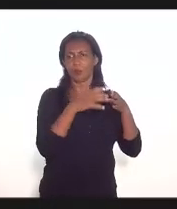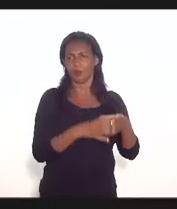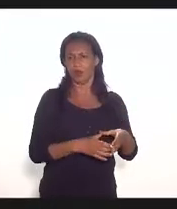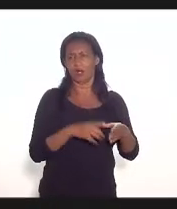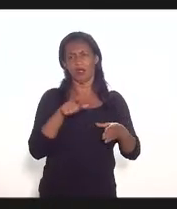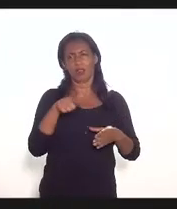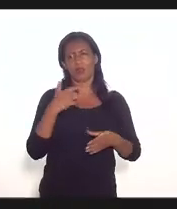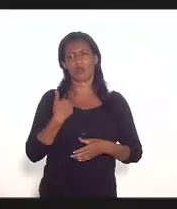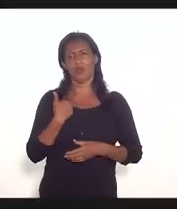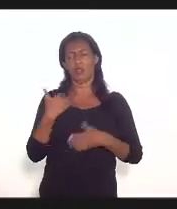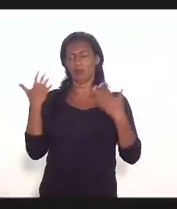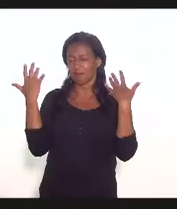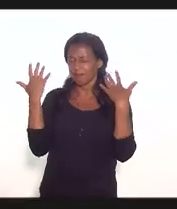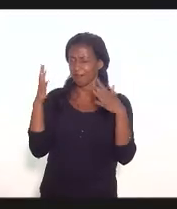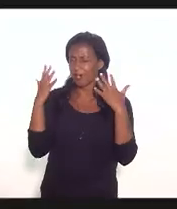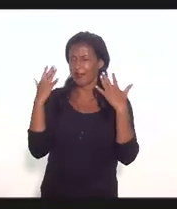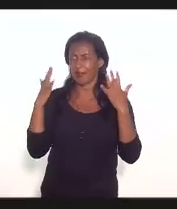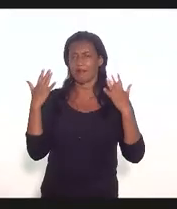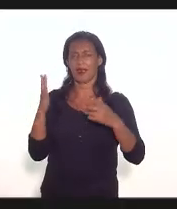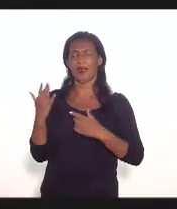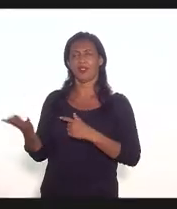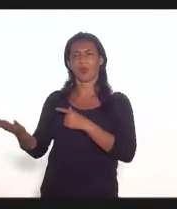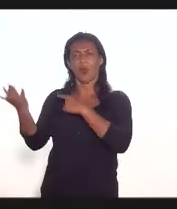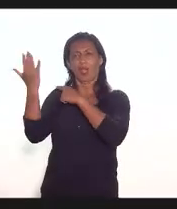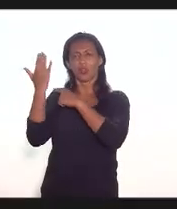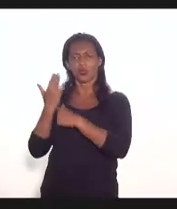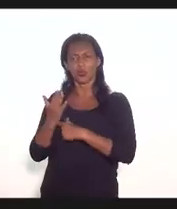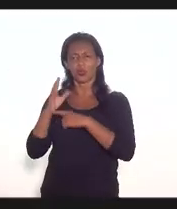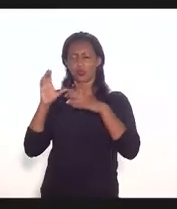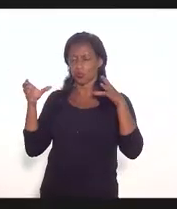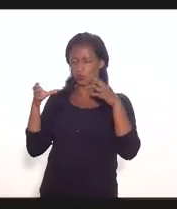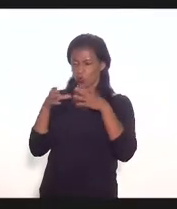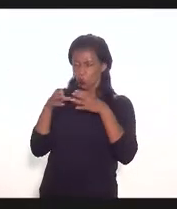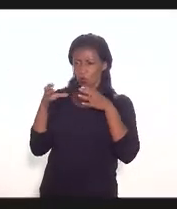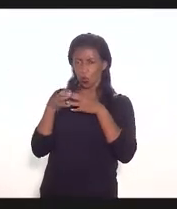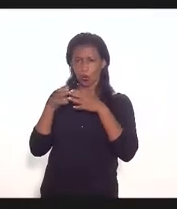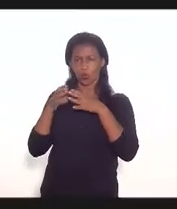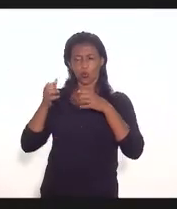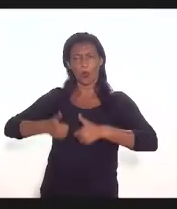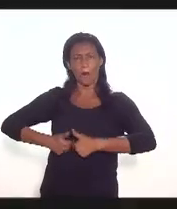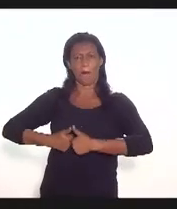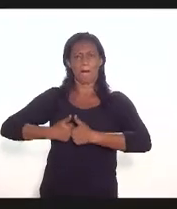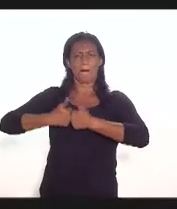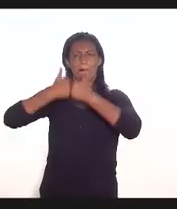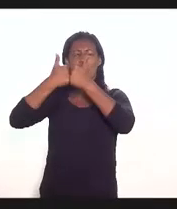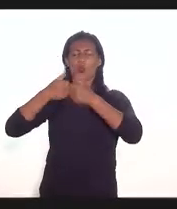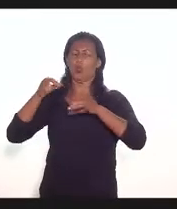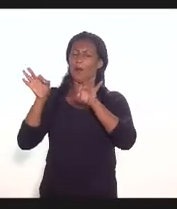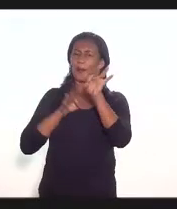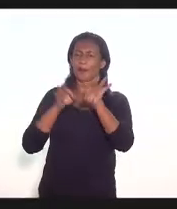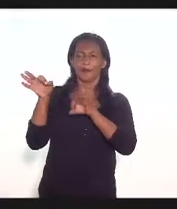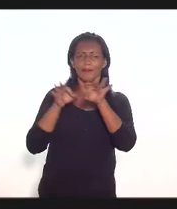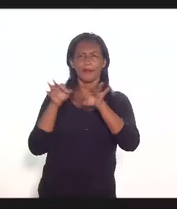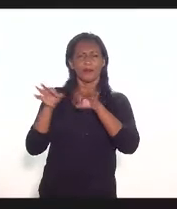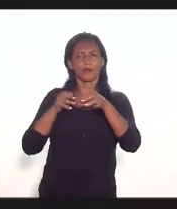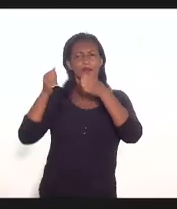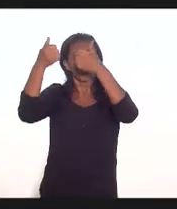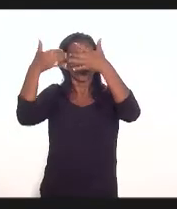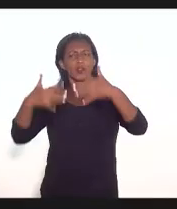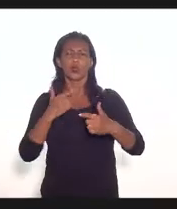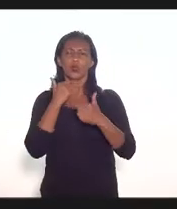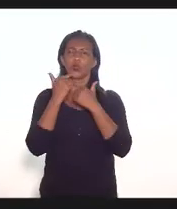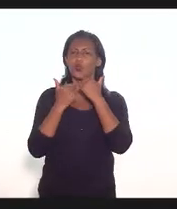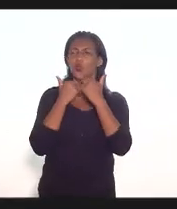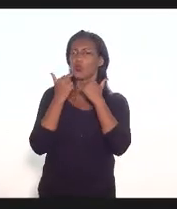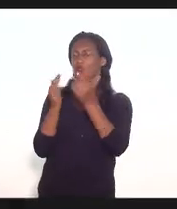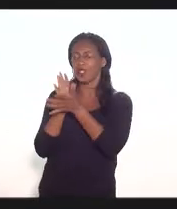por essa iniciativa e eu tenho certeza que em conjunto nós iremos encontrar o melhor projeto esclarecendo todas as